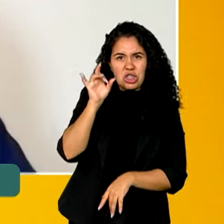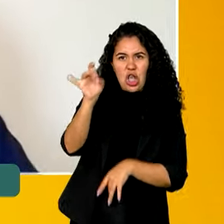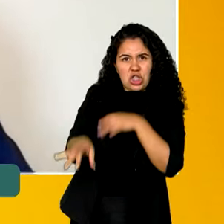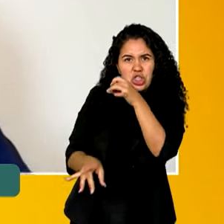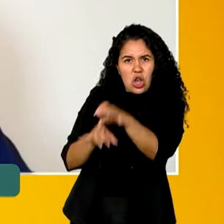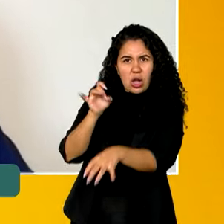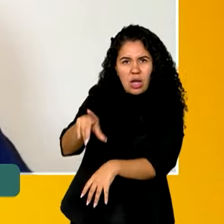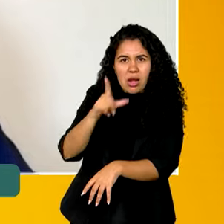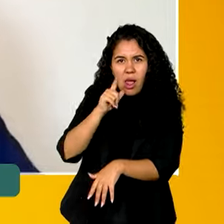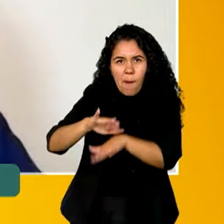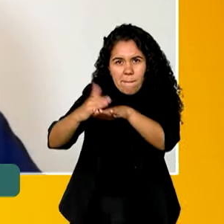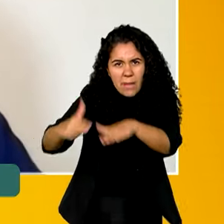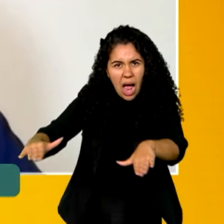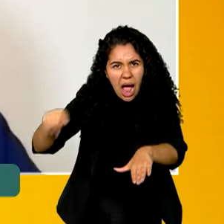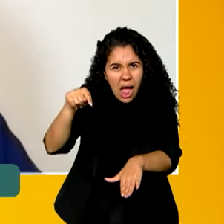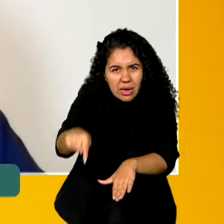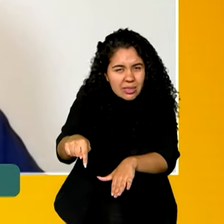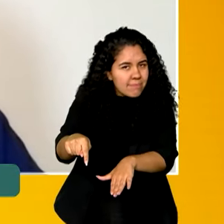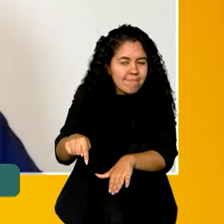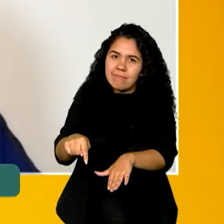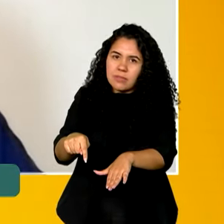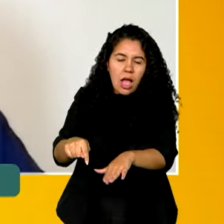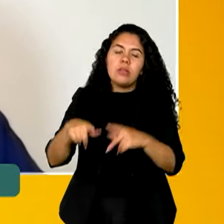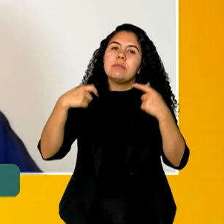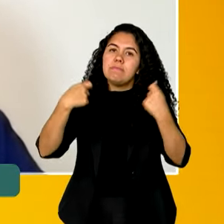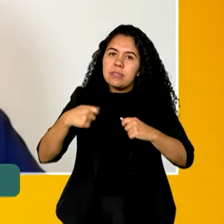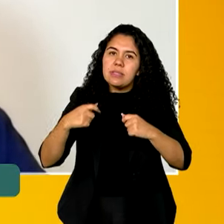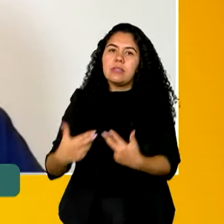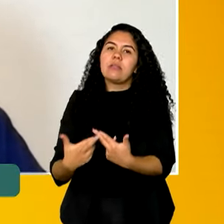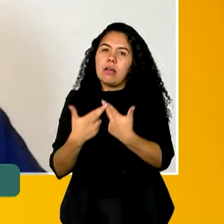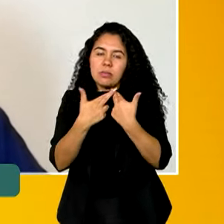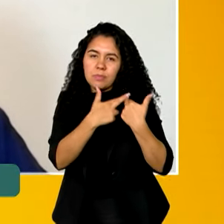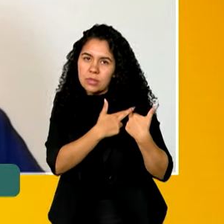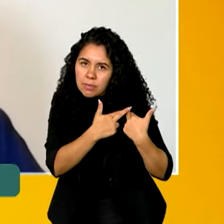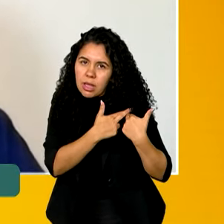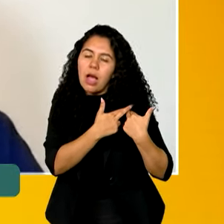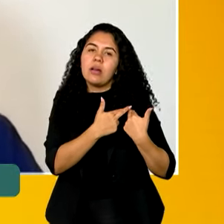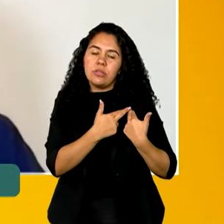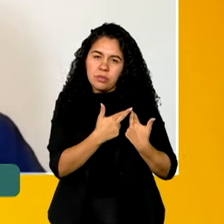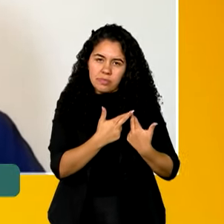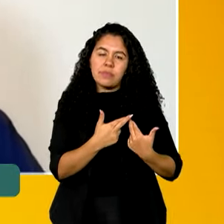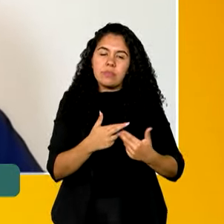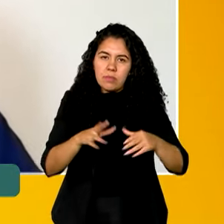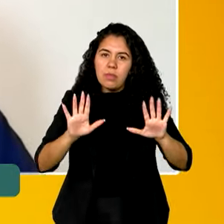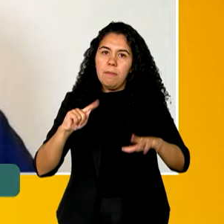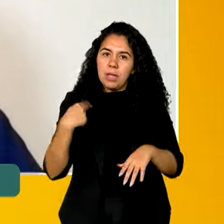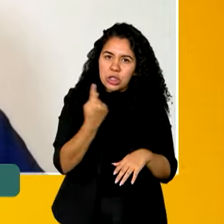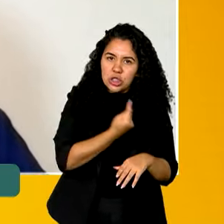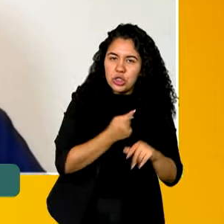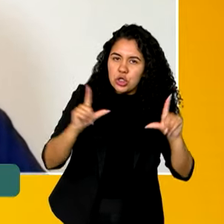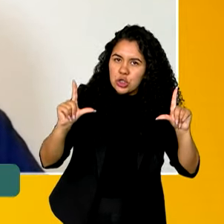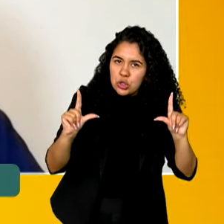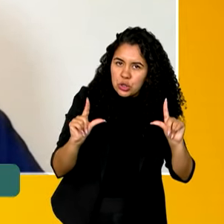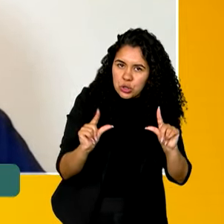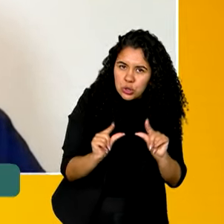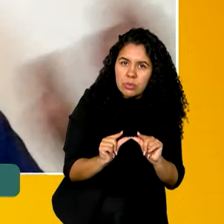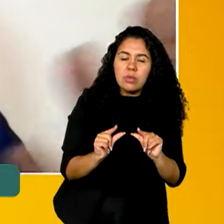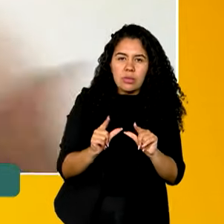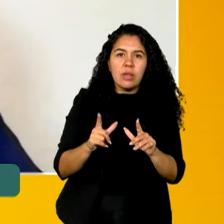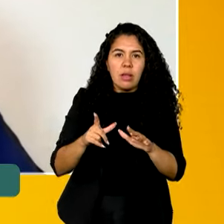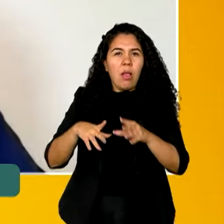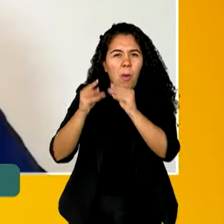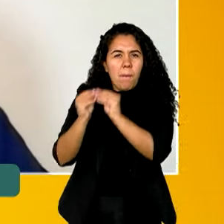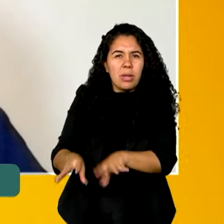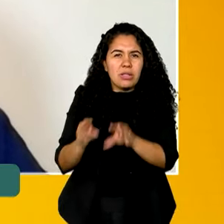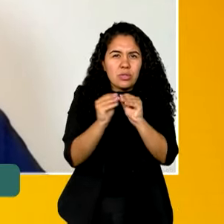gente tem que jogar no mar de uma maneira responsável e ordenada, para a gente minimizar cada vez mais os impactos